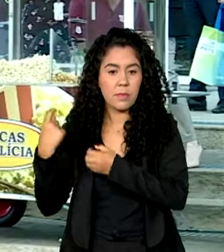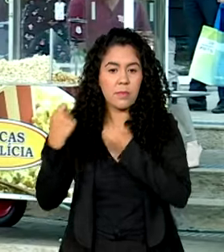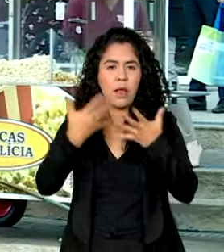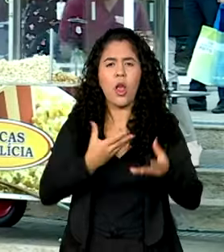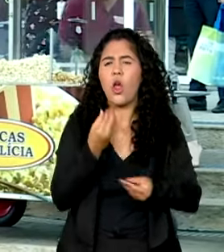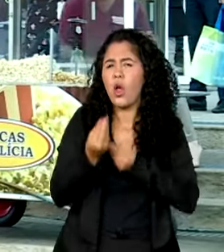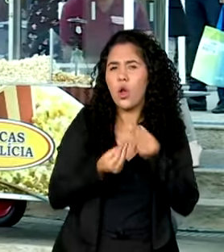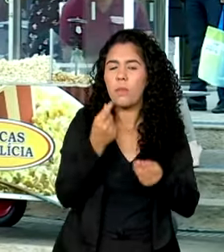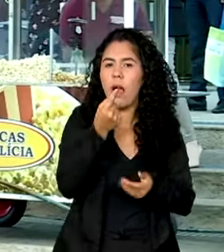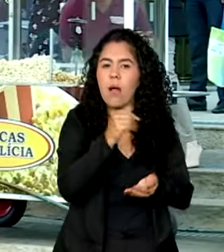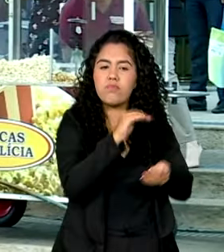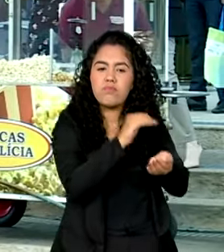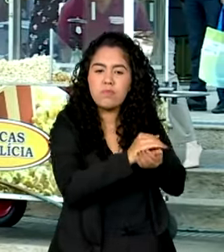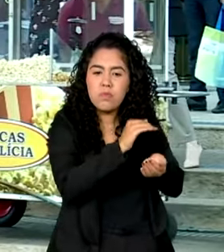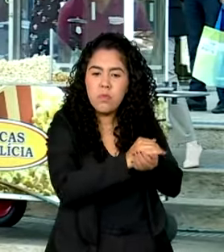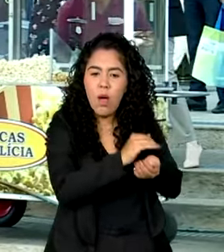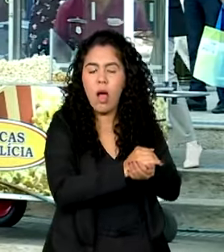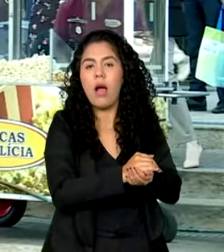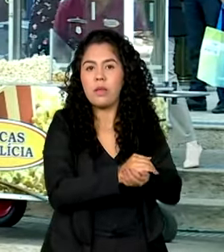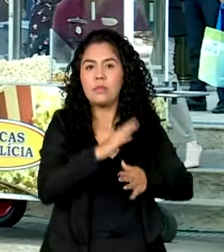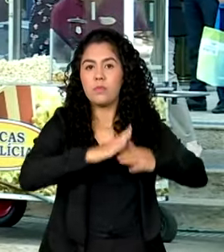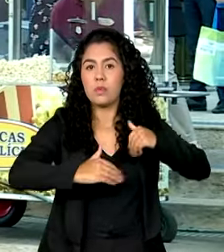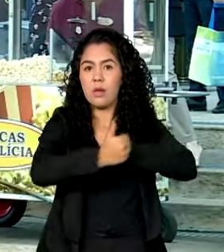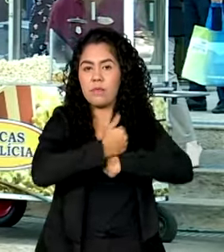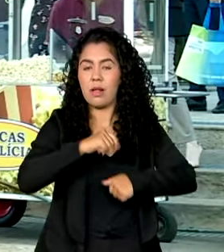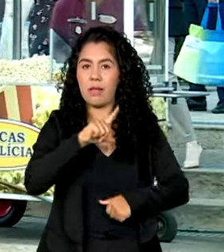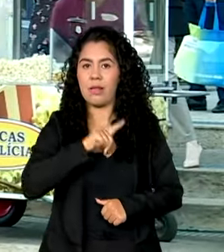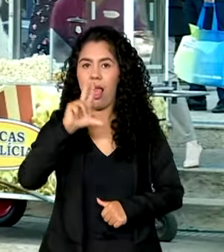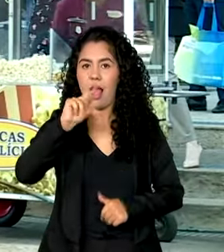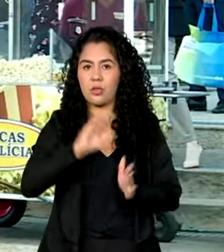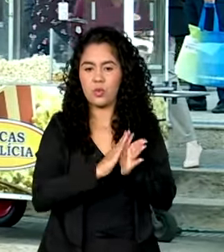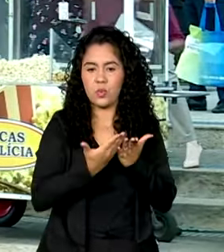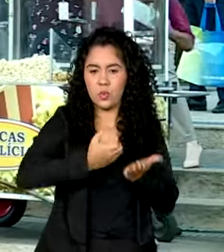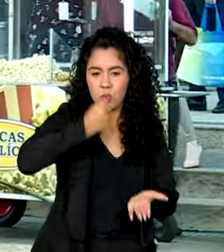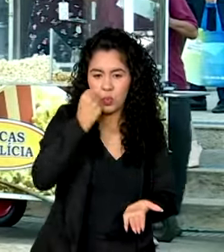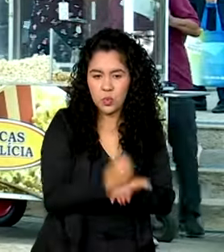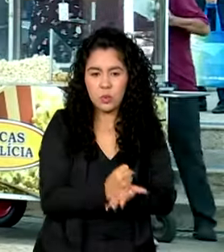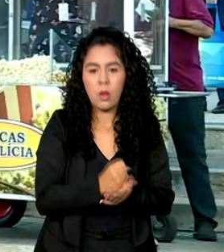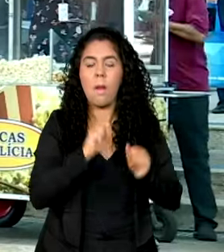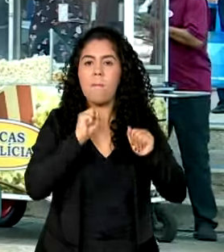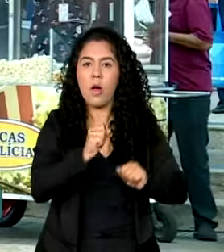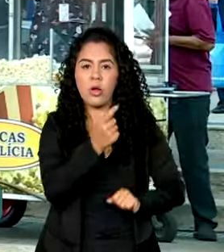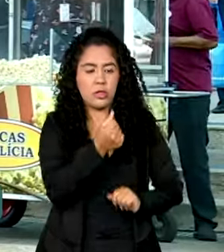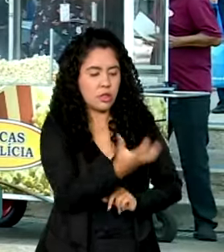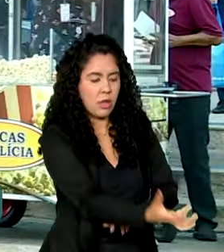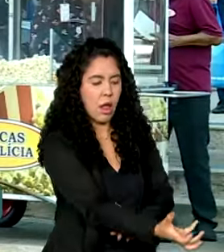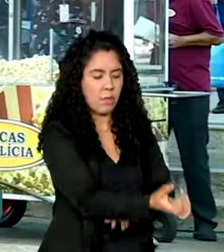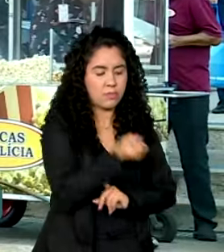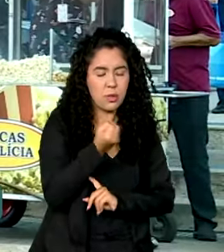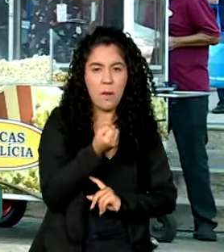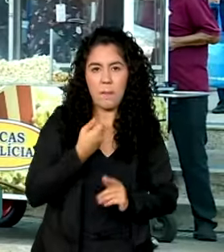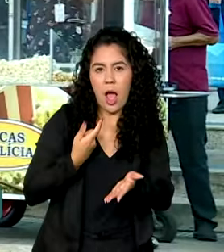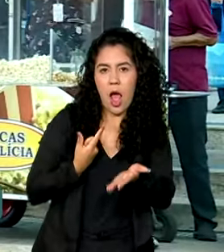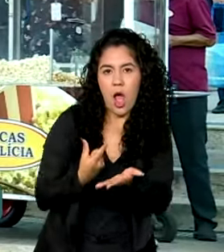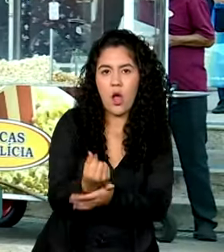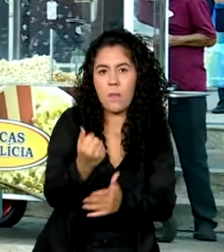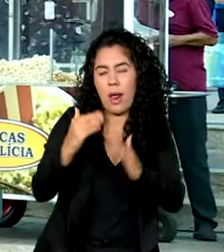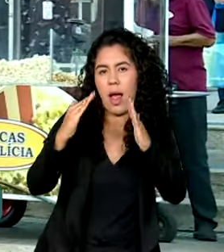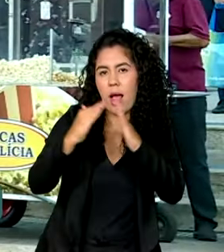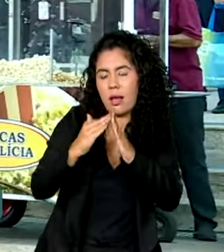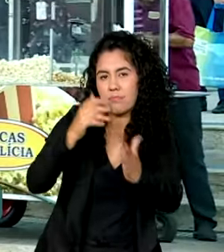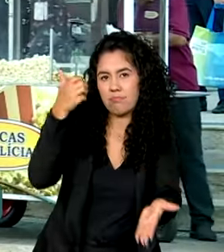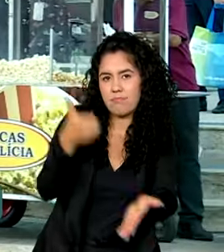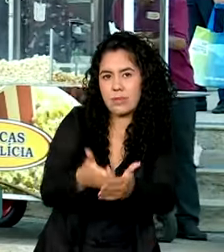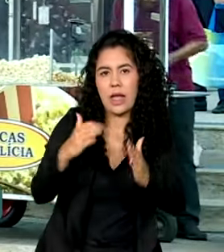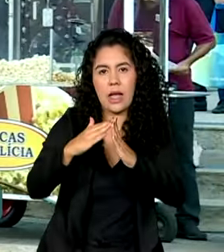poupança para o trabalhador com carteira assinada. Ele pode sacar os recursos na compra da casa própria, na